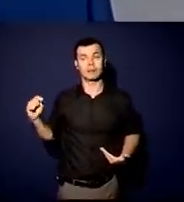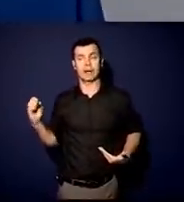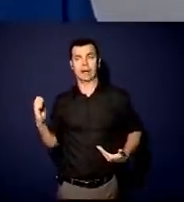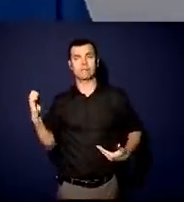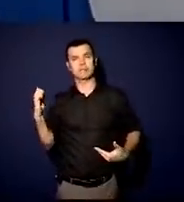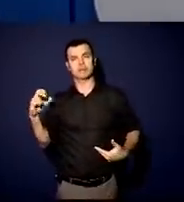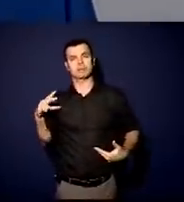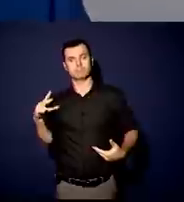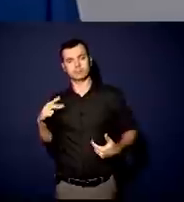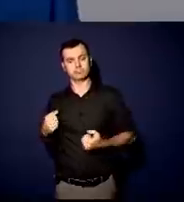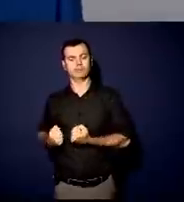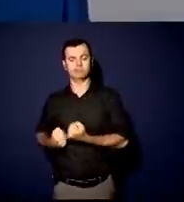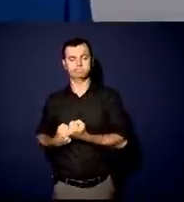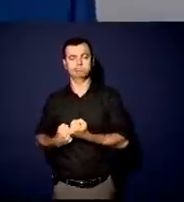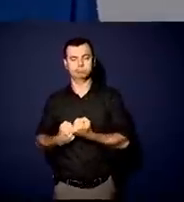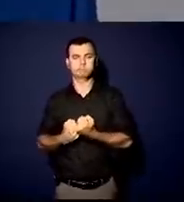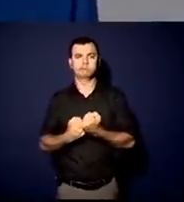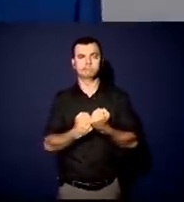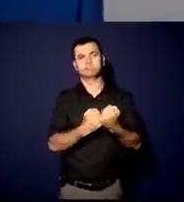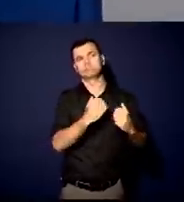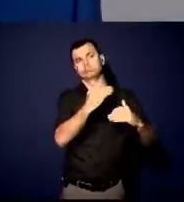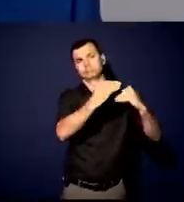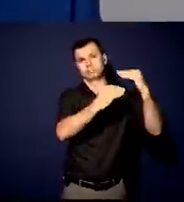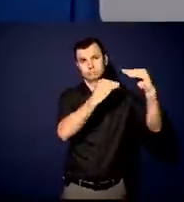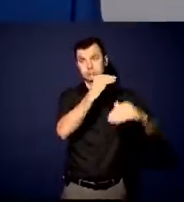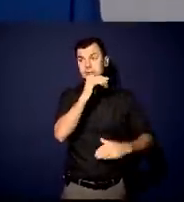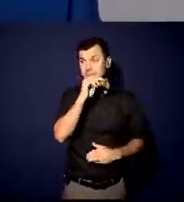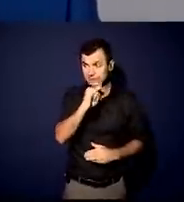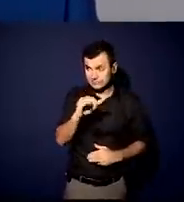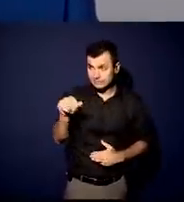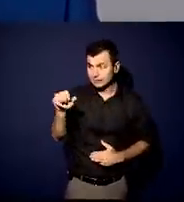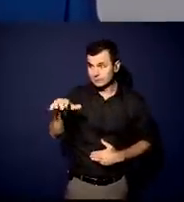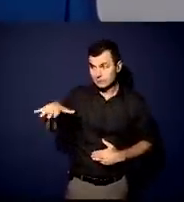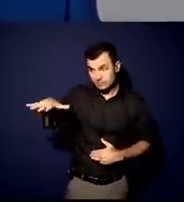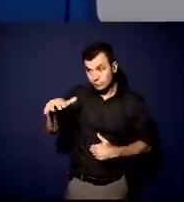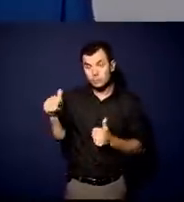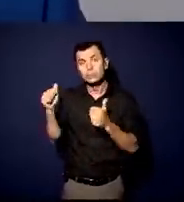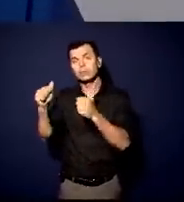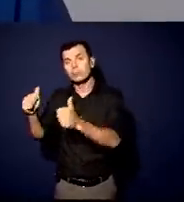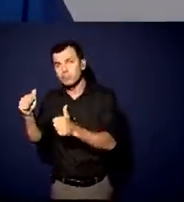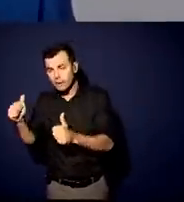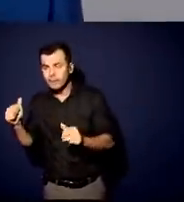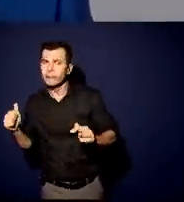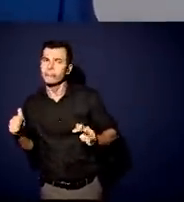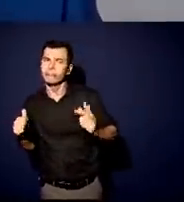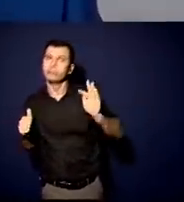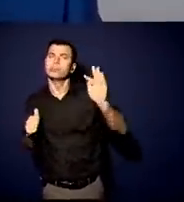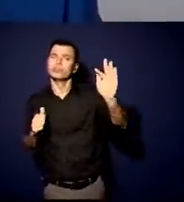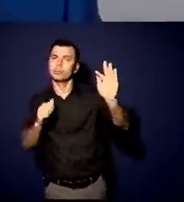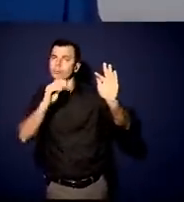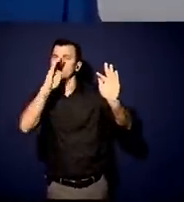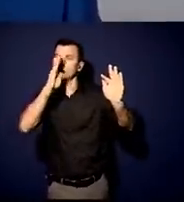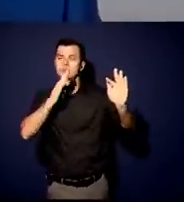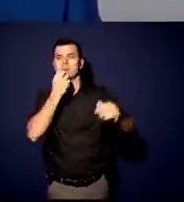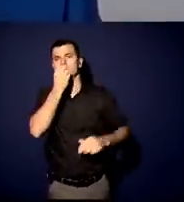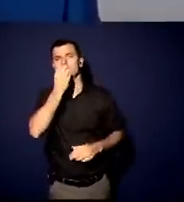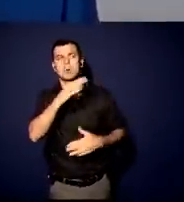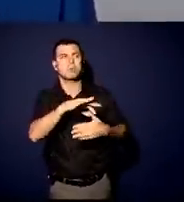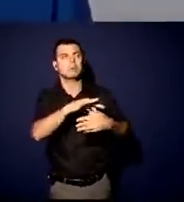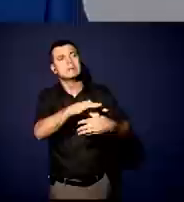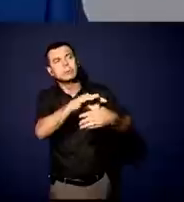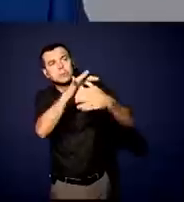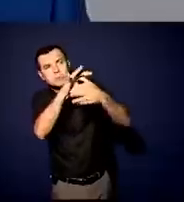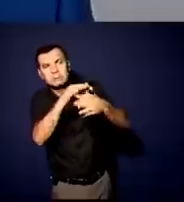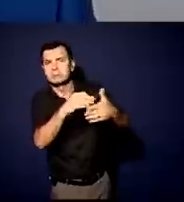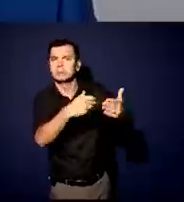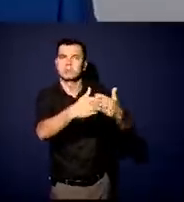as nossas forças vivas forem atuantes, o Brasil vai ter um futuro muito interessante pela frente, independente da liderança que virá.